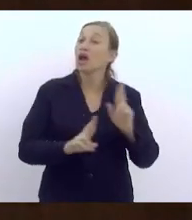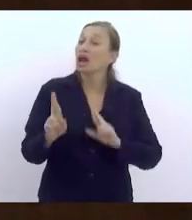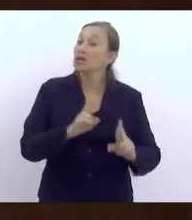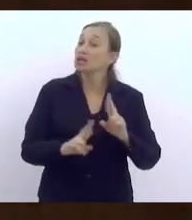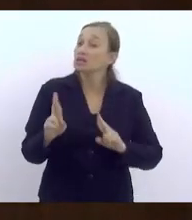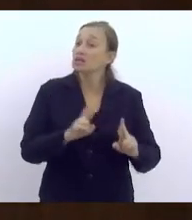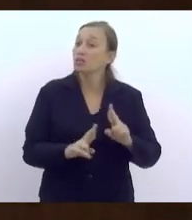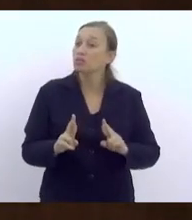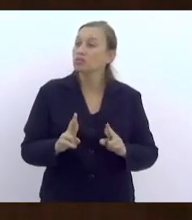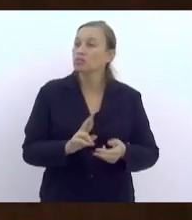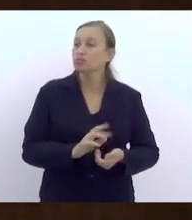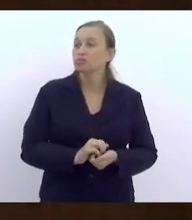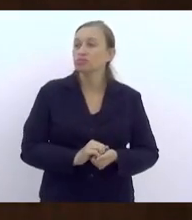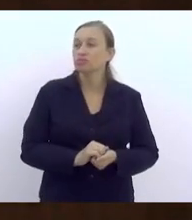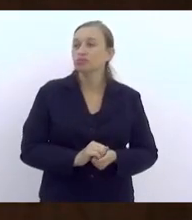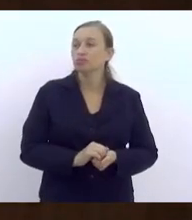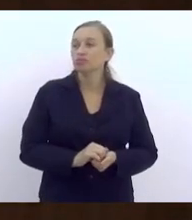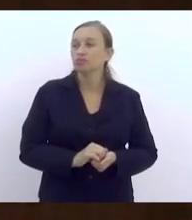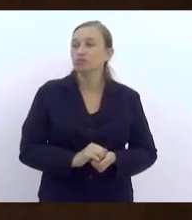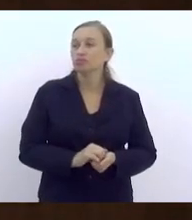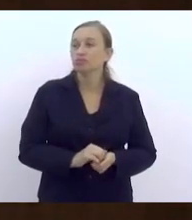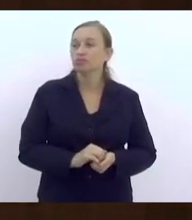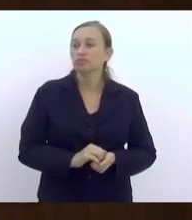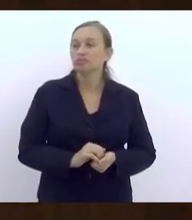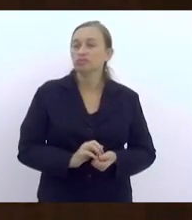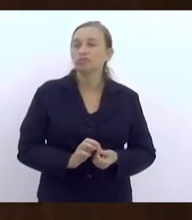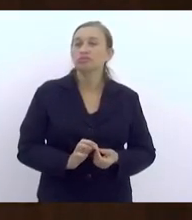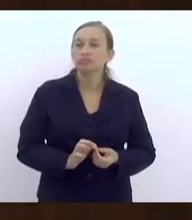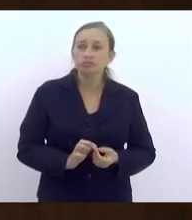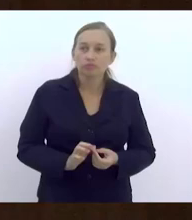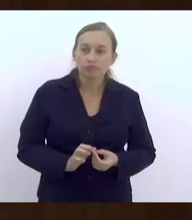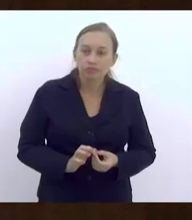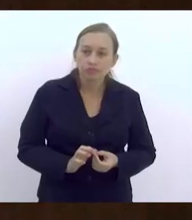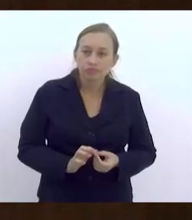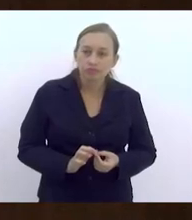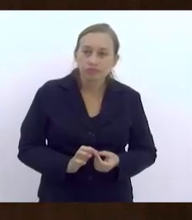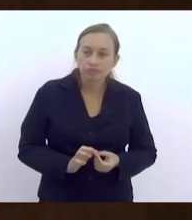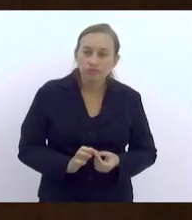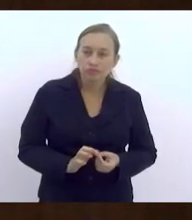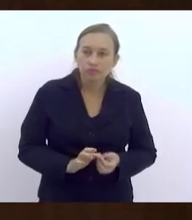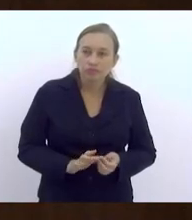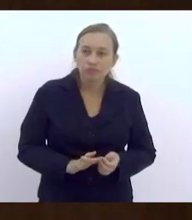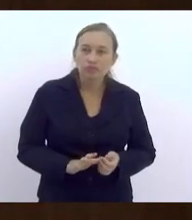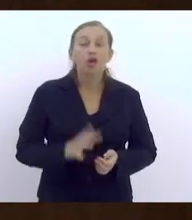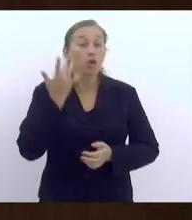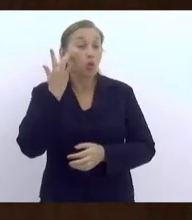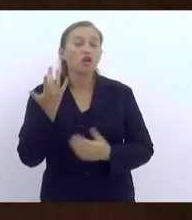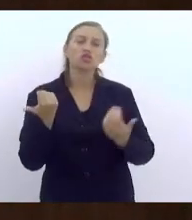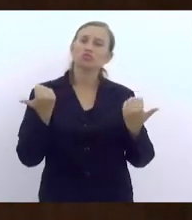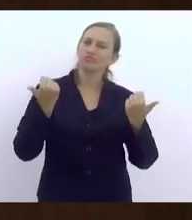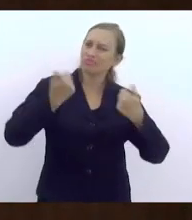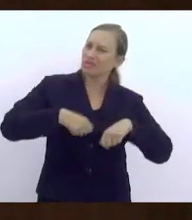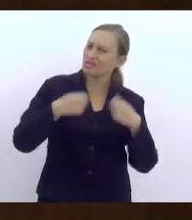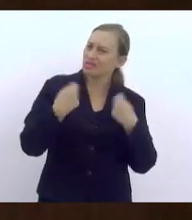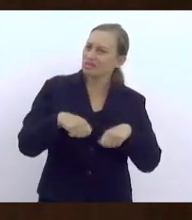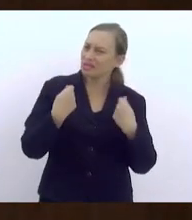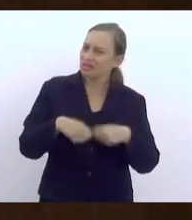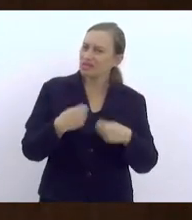à proposta operacionalizável, eu queria acrescentar uma, que é assim, eu acho que a gente precisa